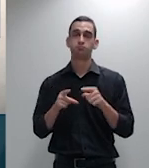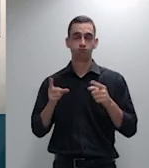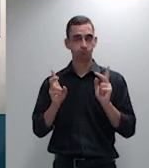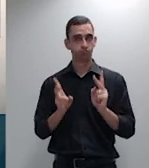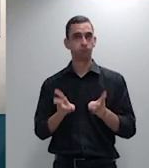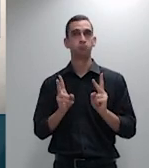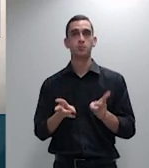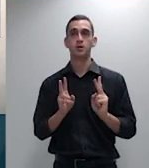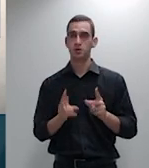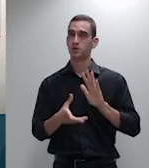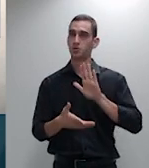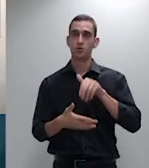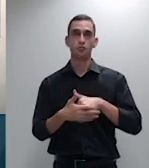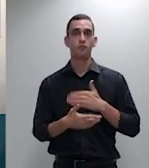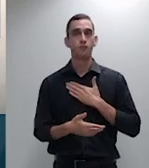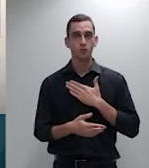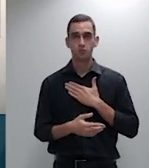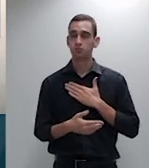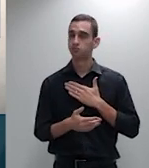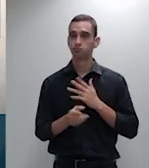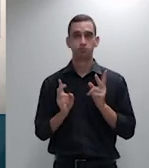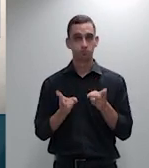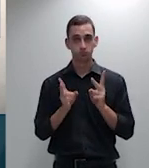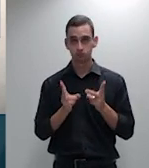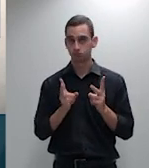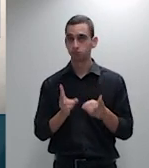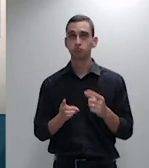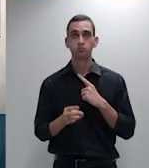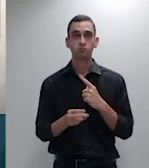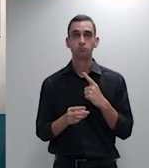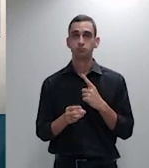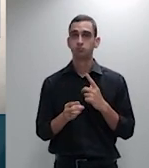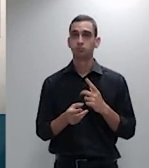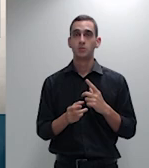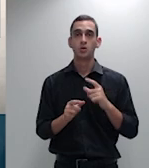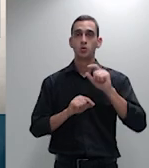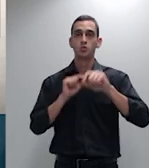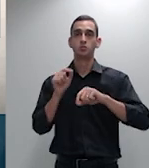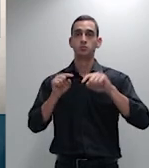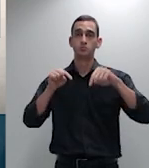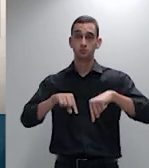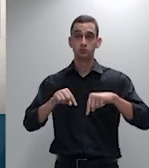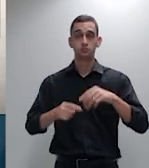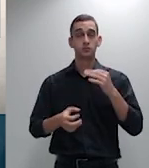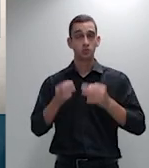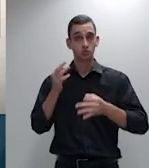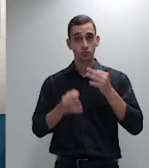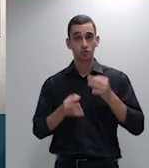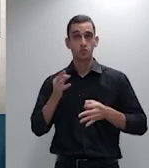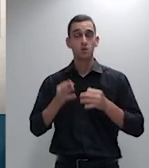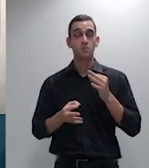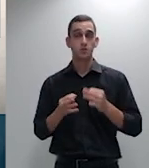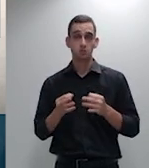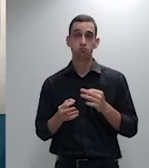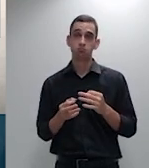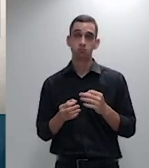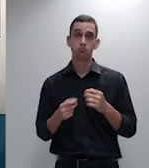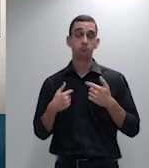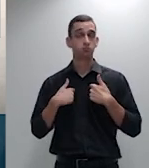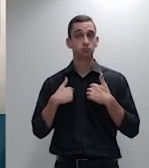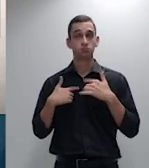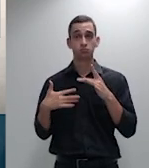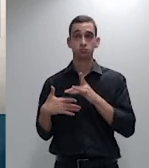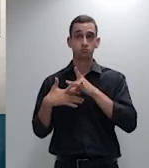exposto no julgamento dessa demanda e quero destacar como já fiz na sexta